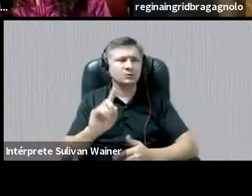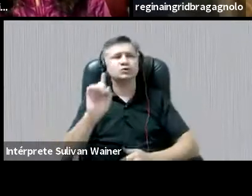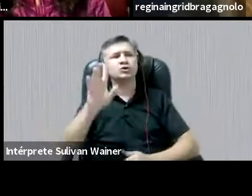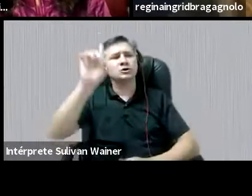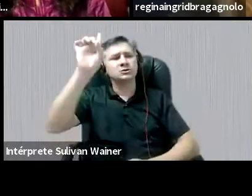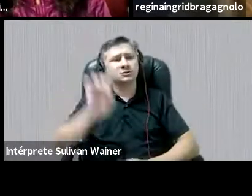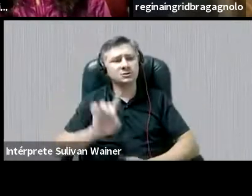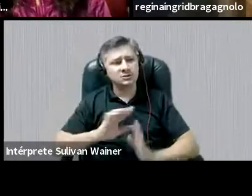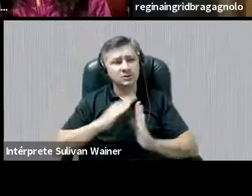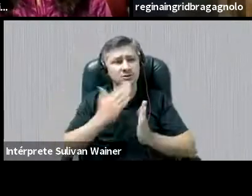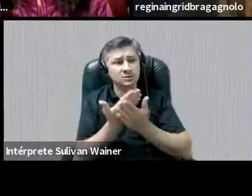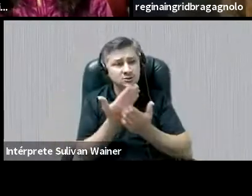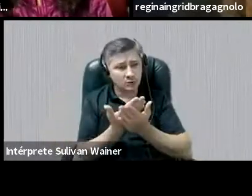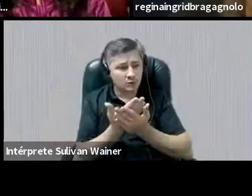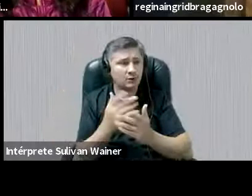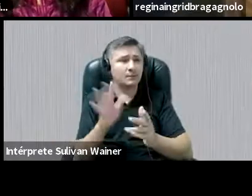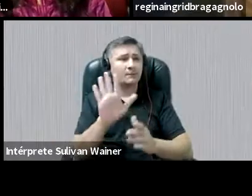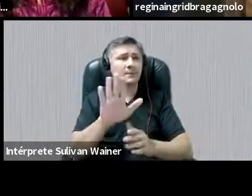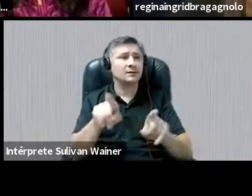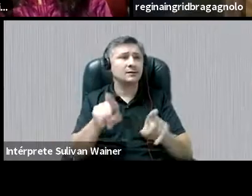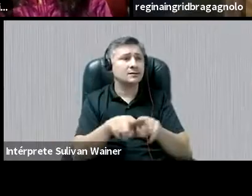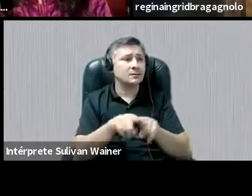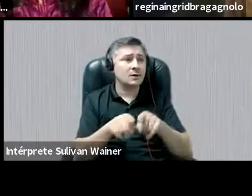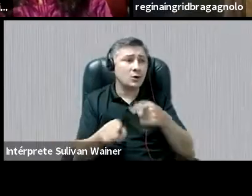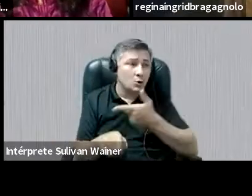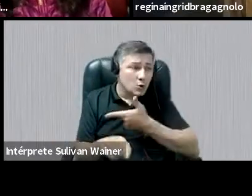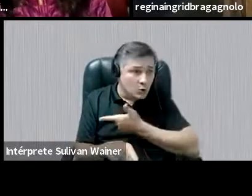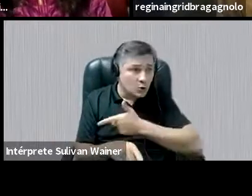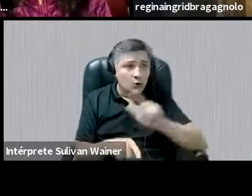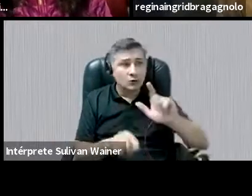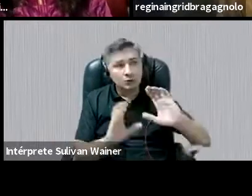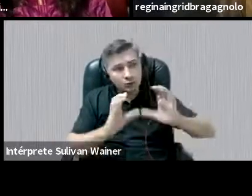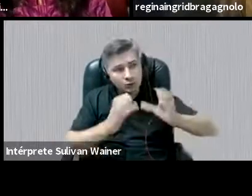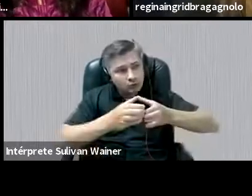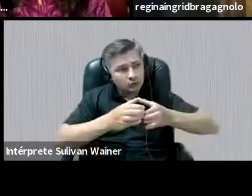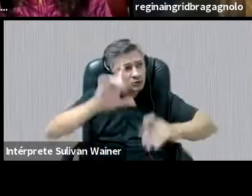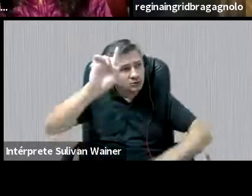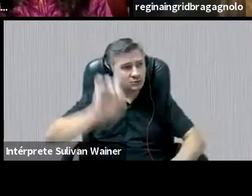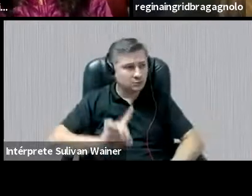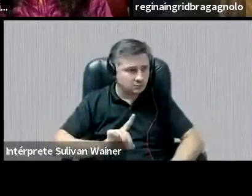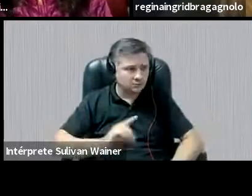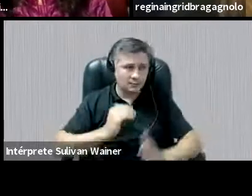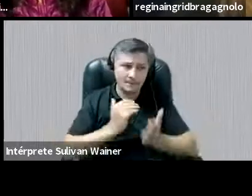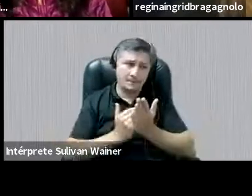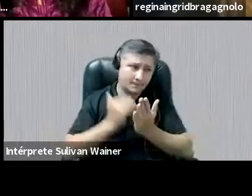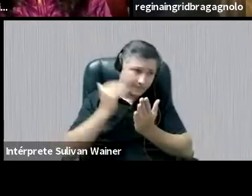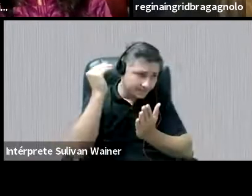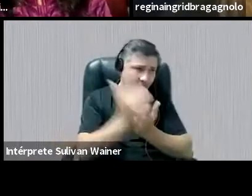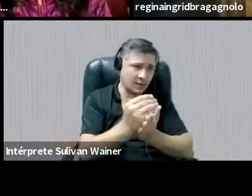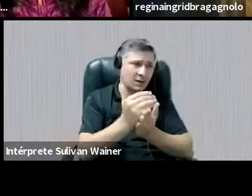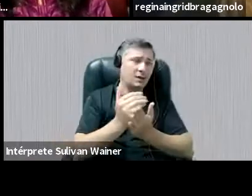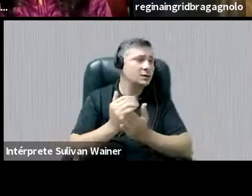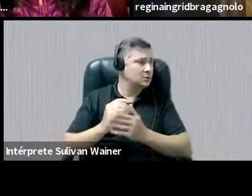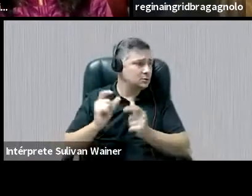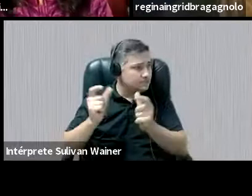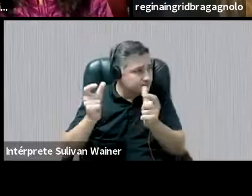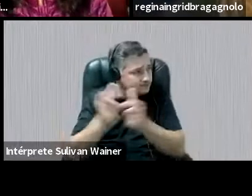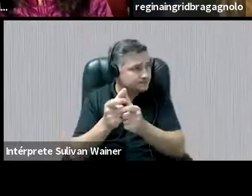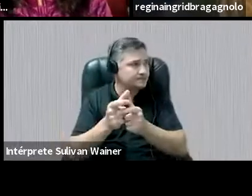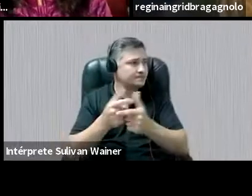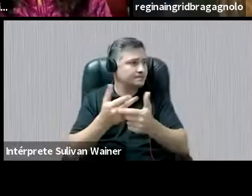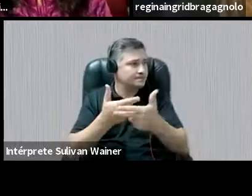da escola, mas todo esse outro conjunto de direitos muito maiores, como minoridade,